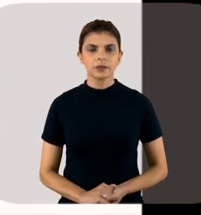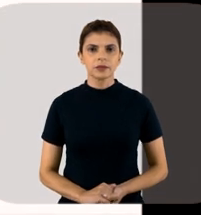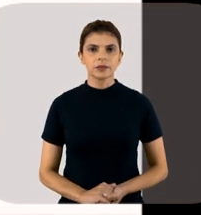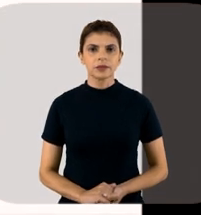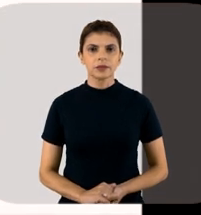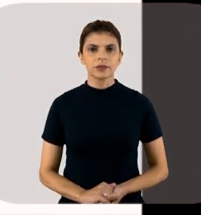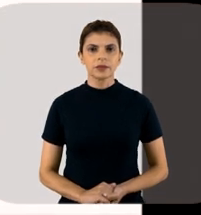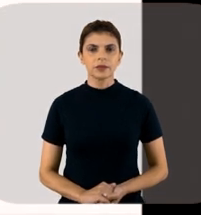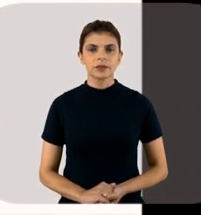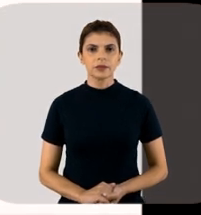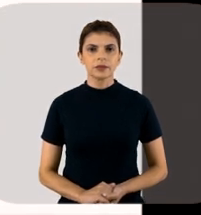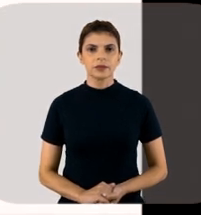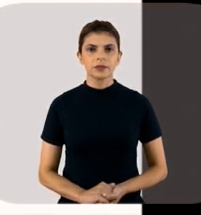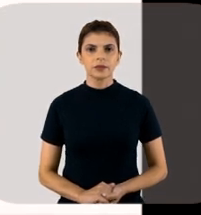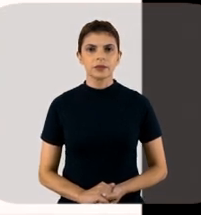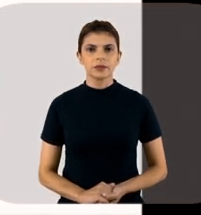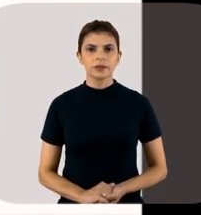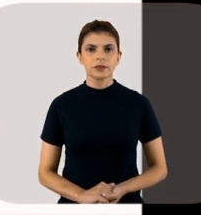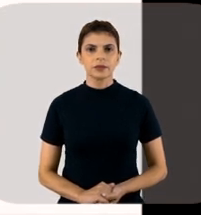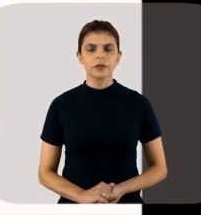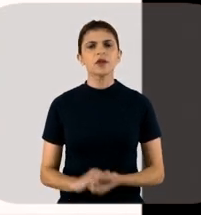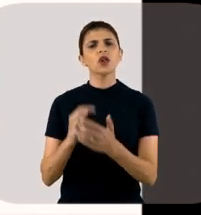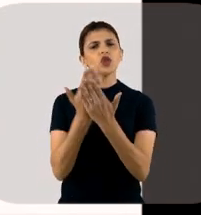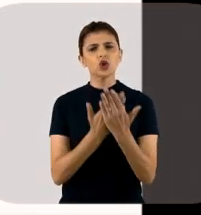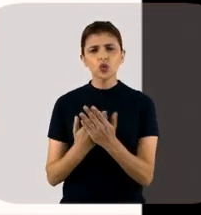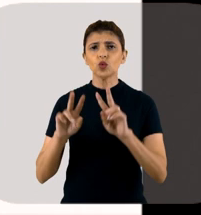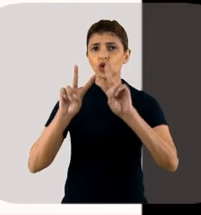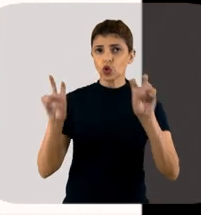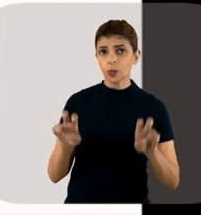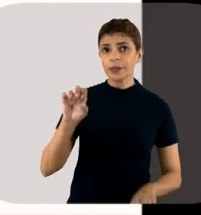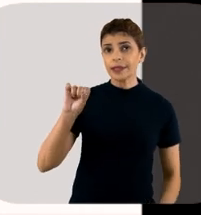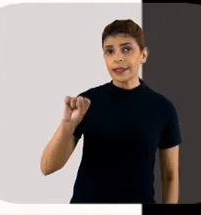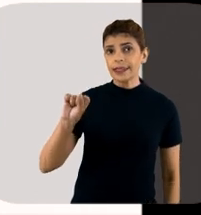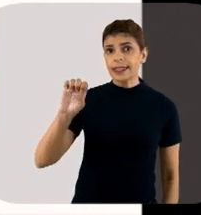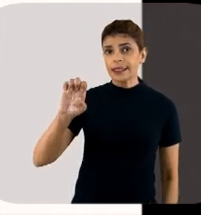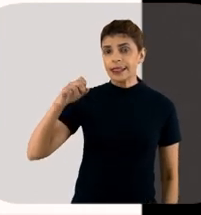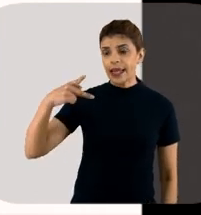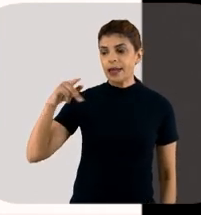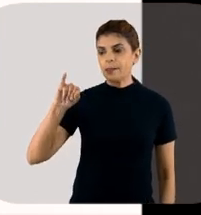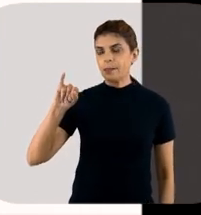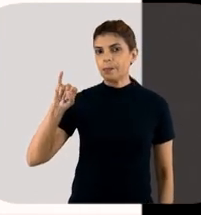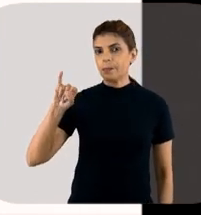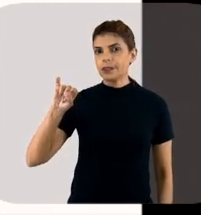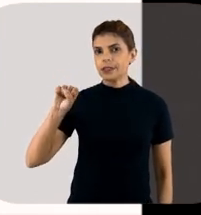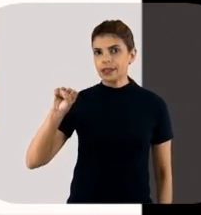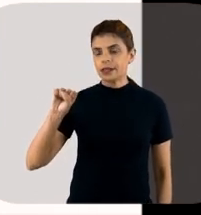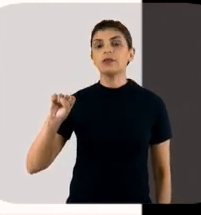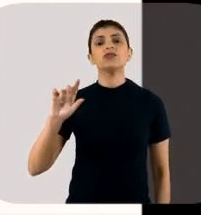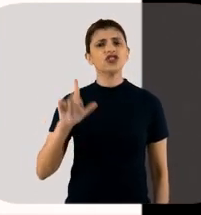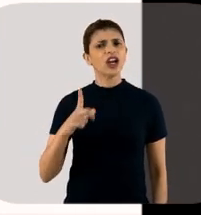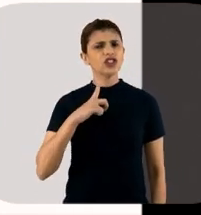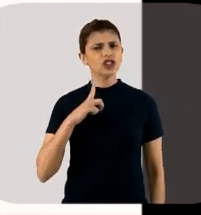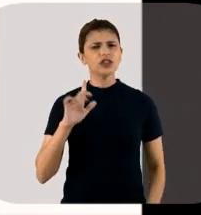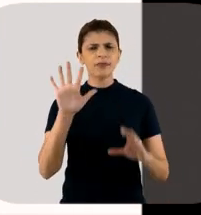Bom, quando começou o estudo de sepsis, a gente tinha um desenho muito clássico,